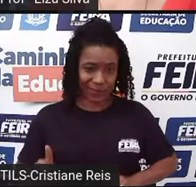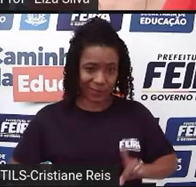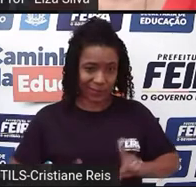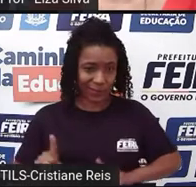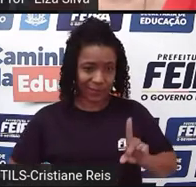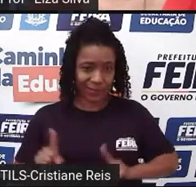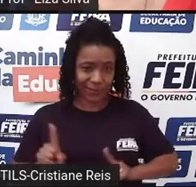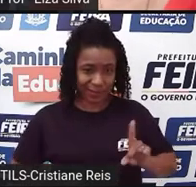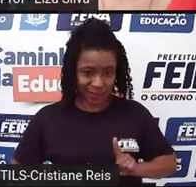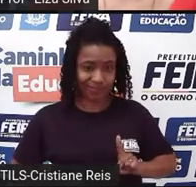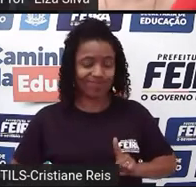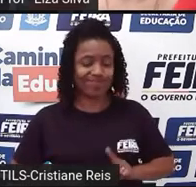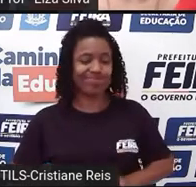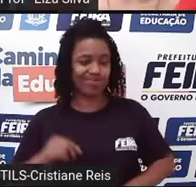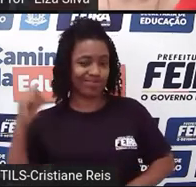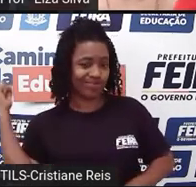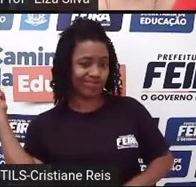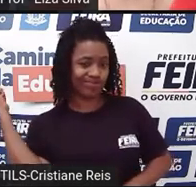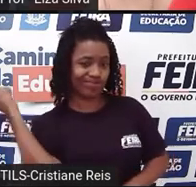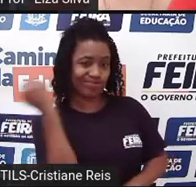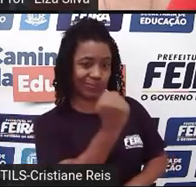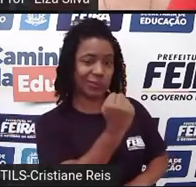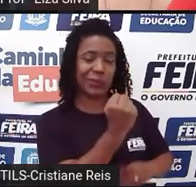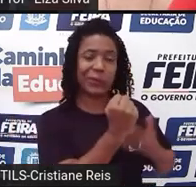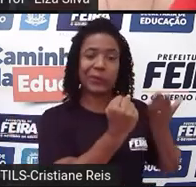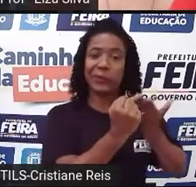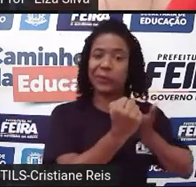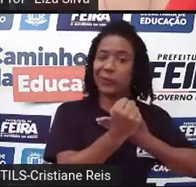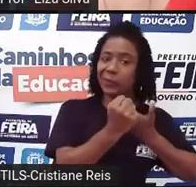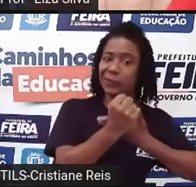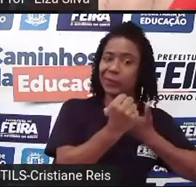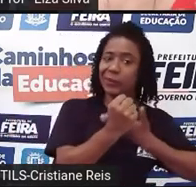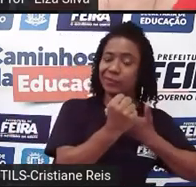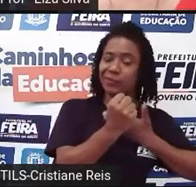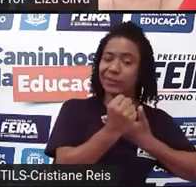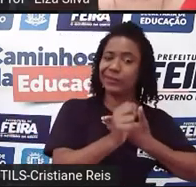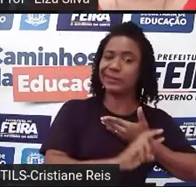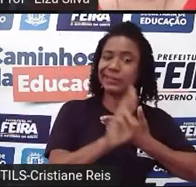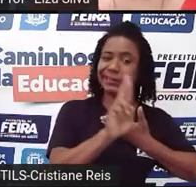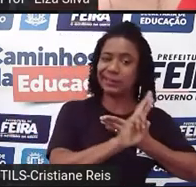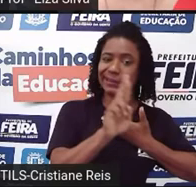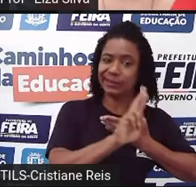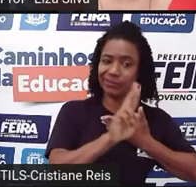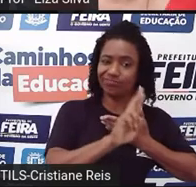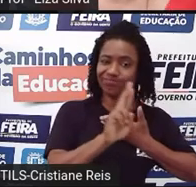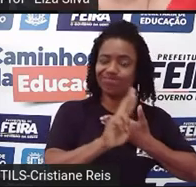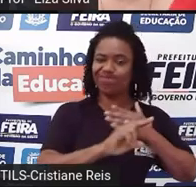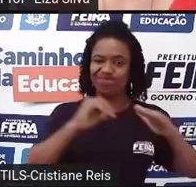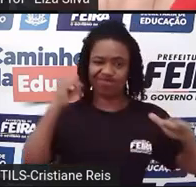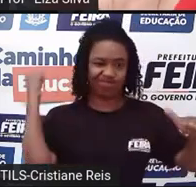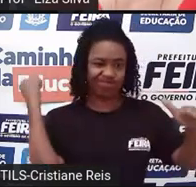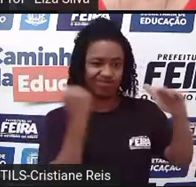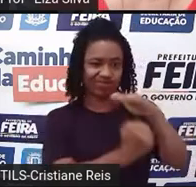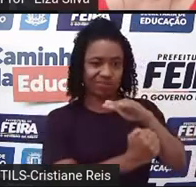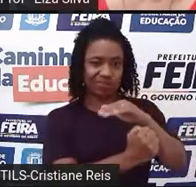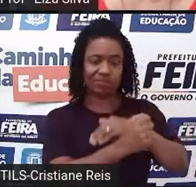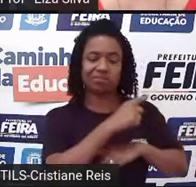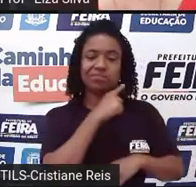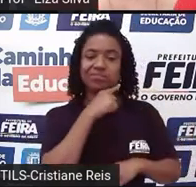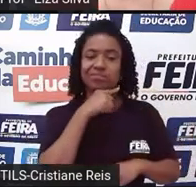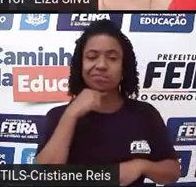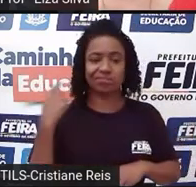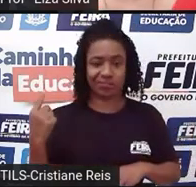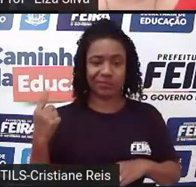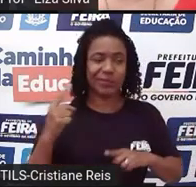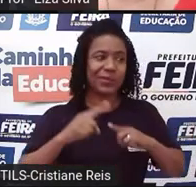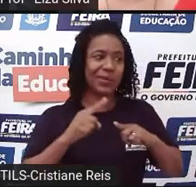ele mata Mercúrio, que é amigo de Romeu. Isso acontece justamente devido a essa discordância e concordância